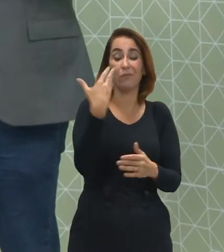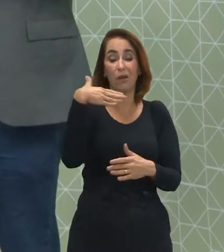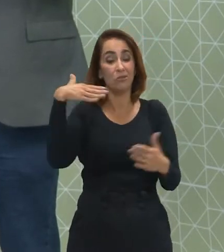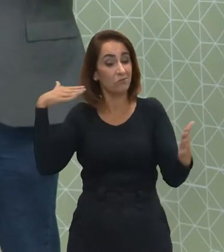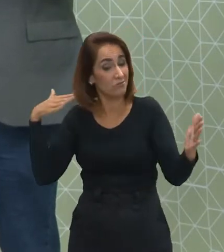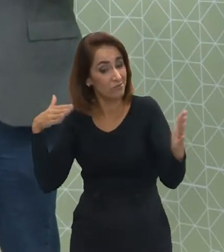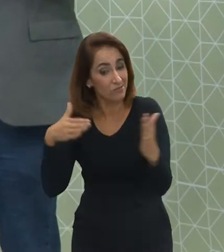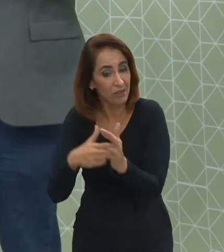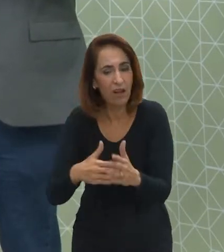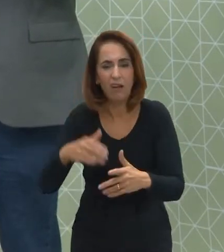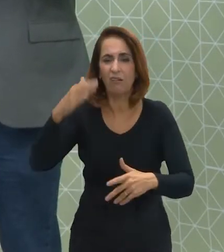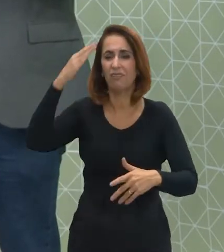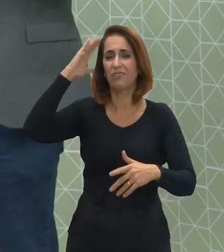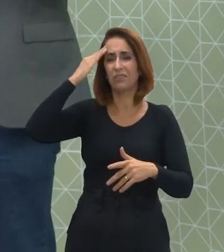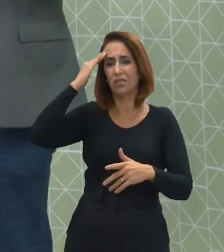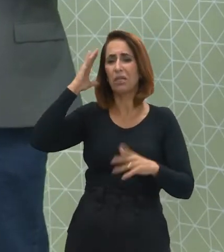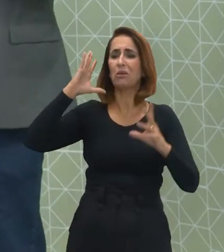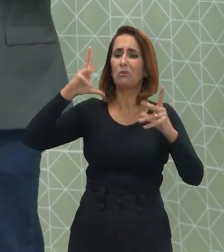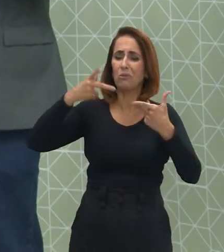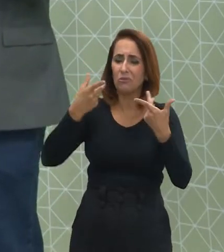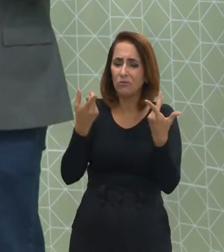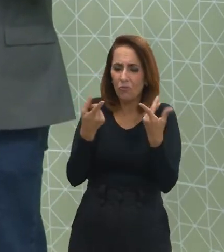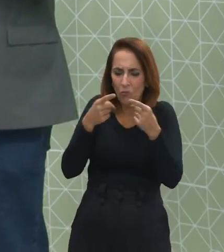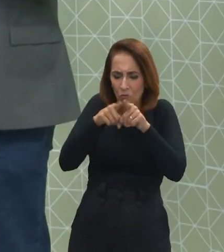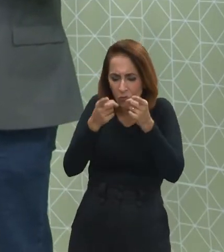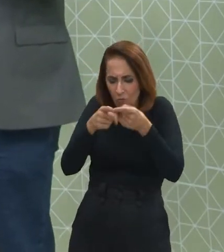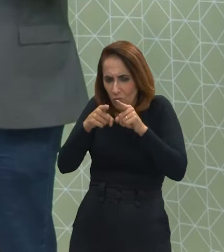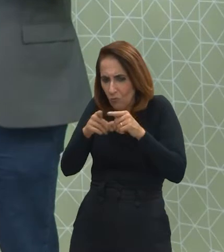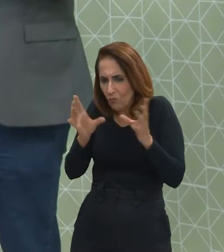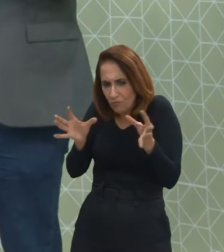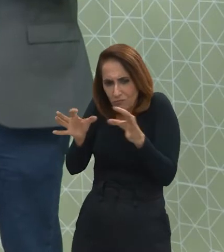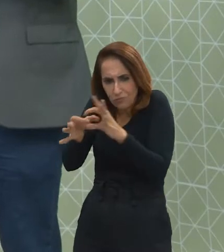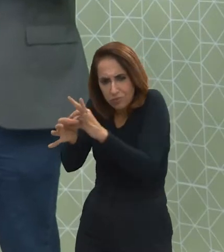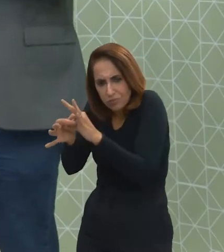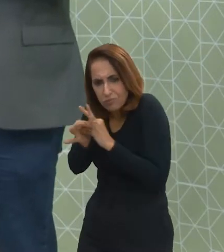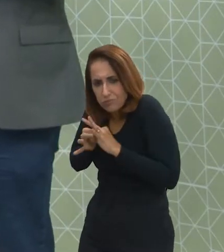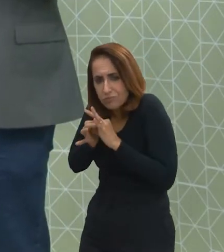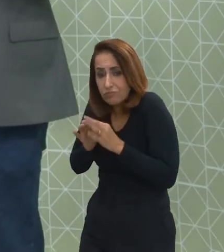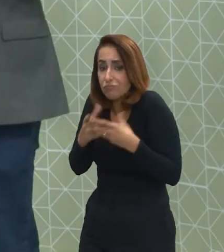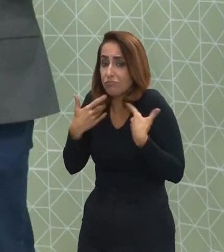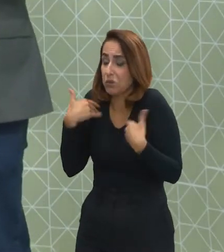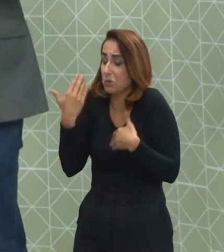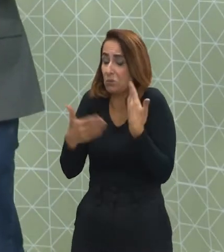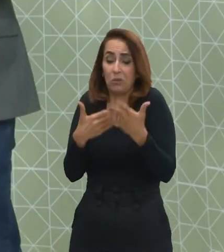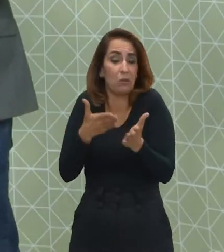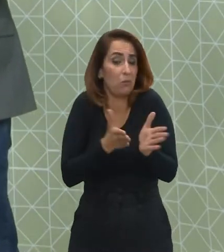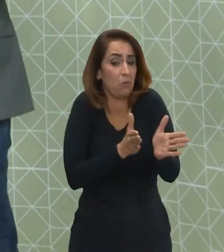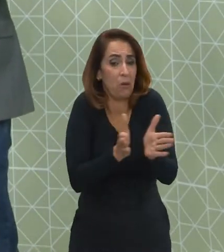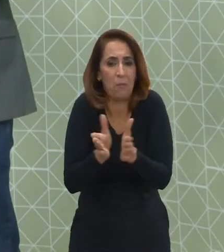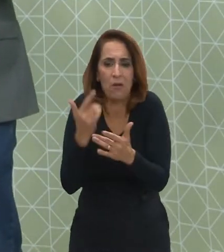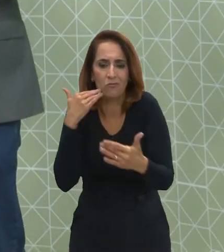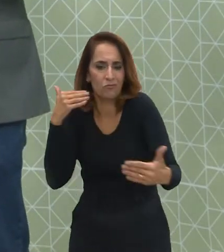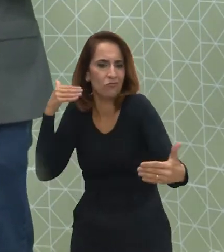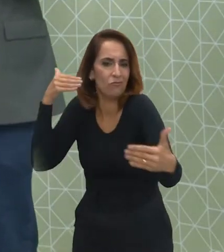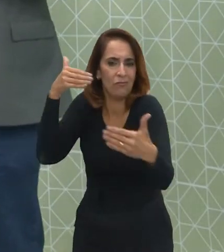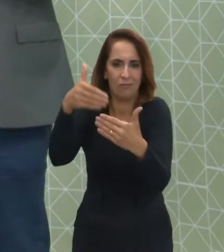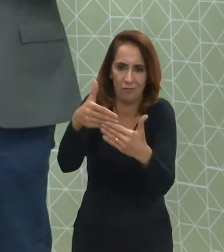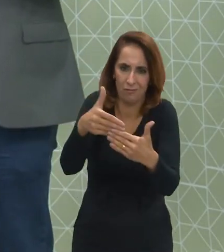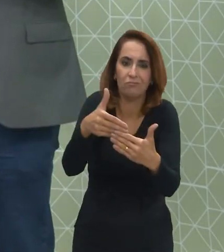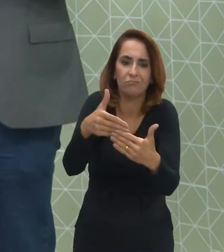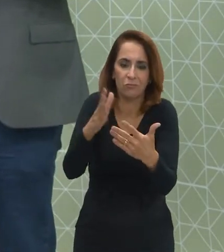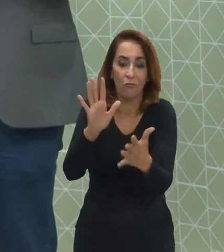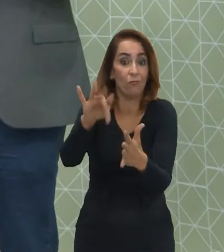Para ele chegar a entender que tudo está interconectado. No entanto, o caminho a se chegar,